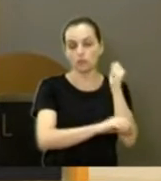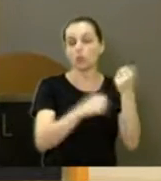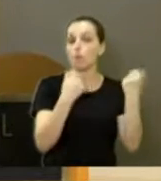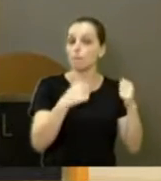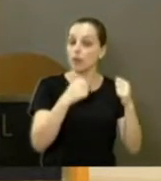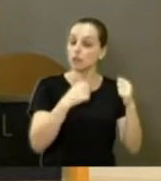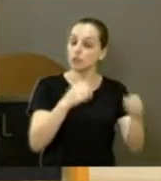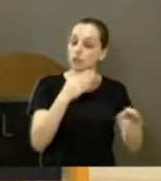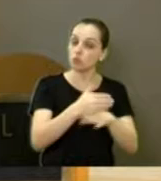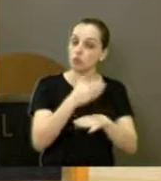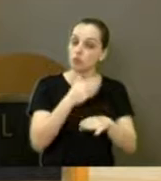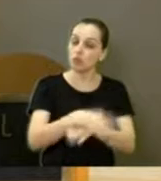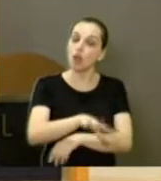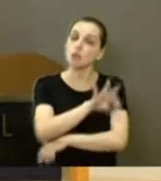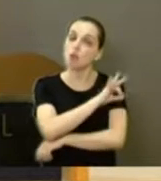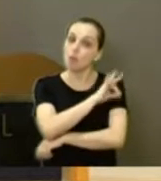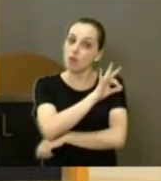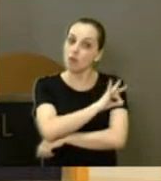que ir na prefeitura,